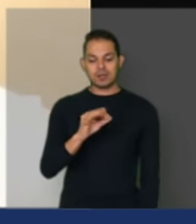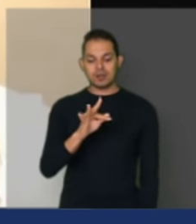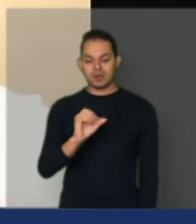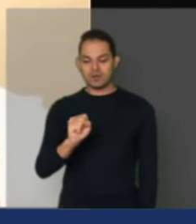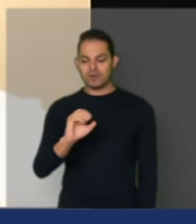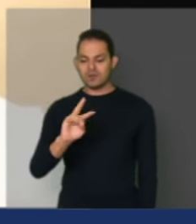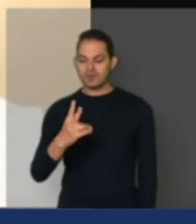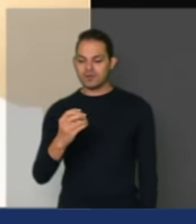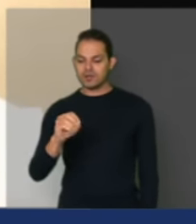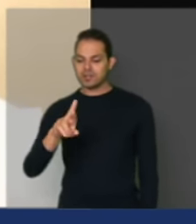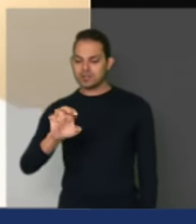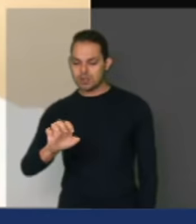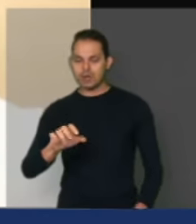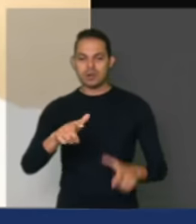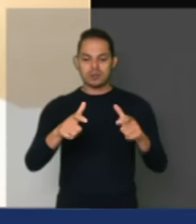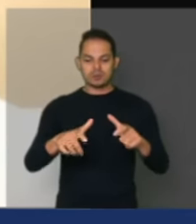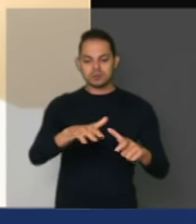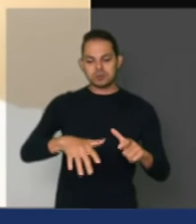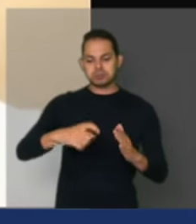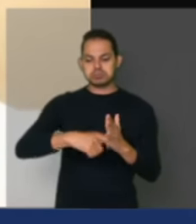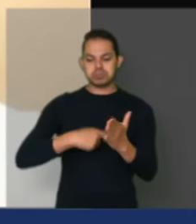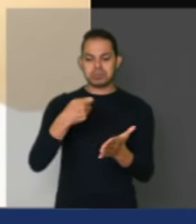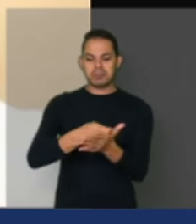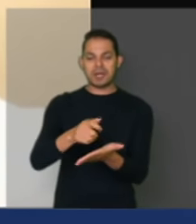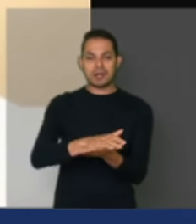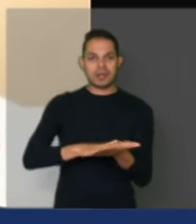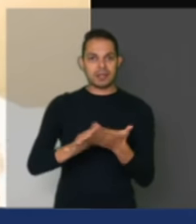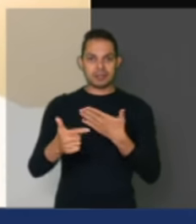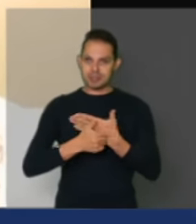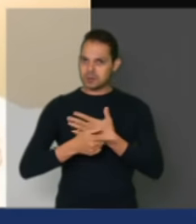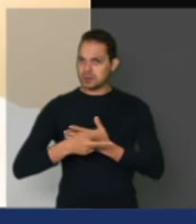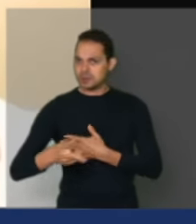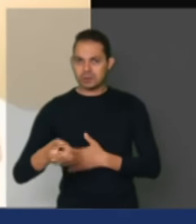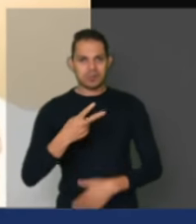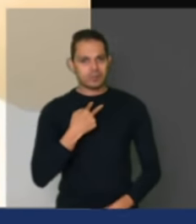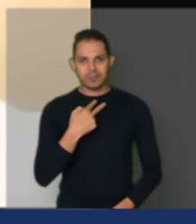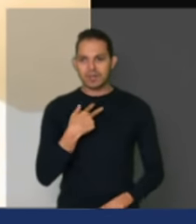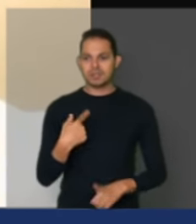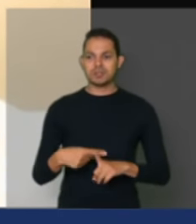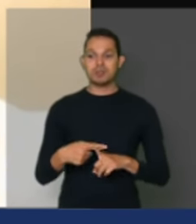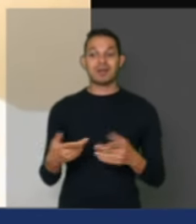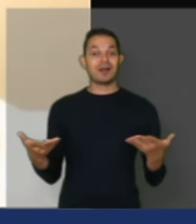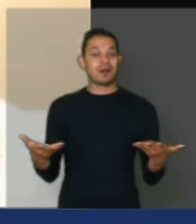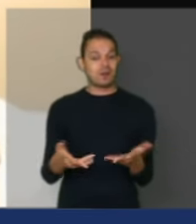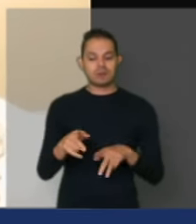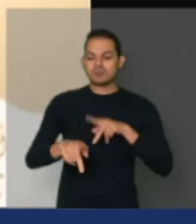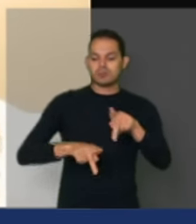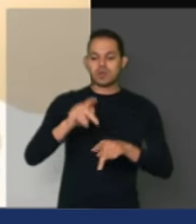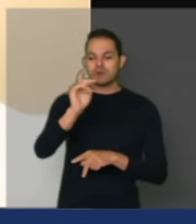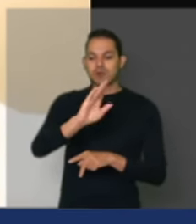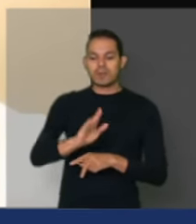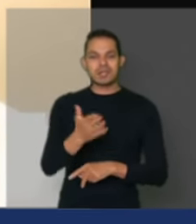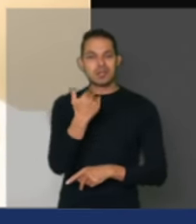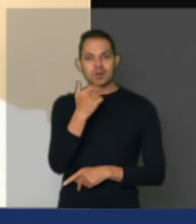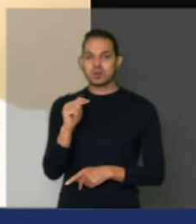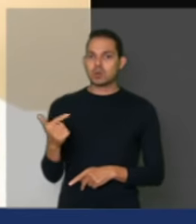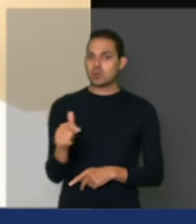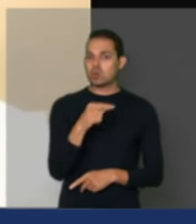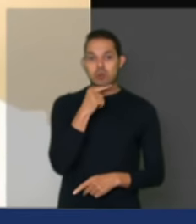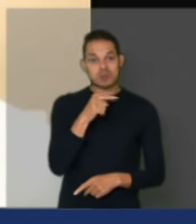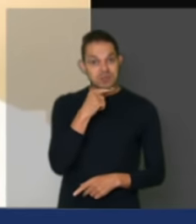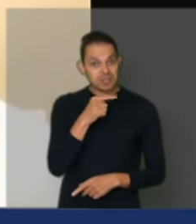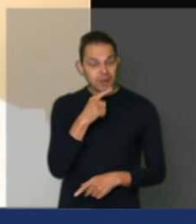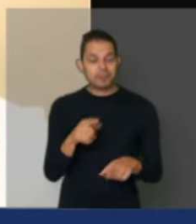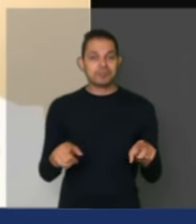e que não podem mais ocupar os cargos que ocupam. Porque, nesse momento, o povo brasileiro não consegue se alimentar, não